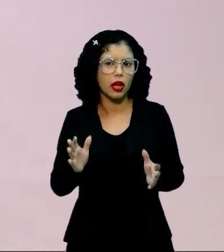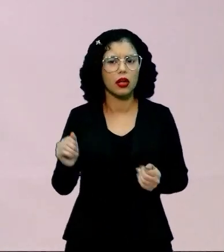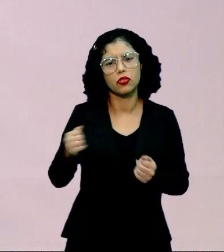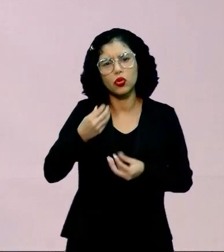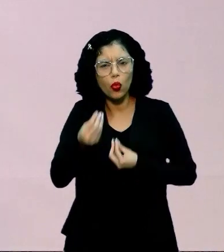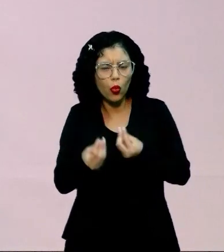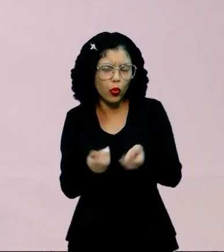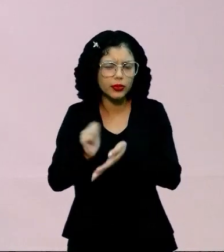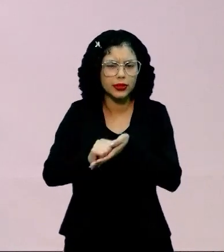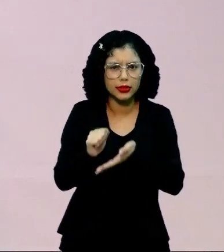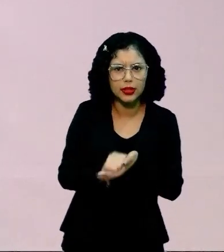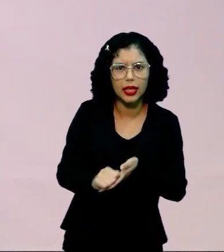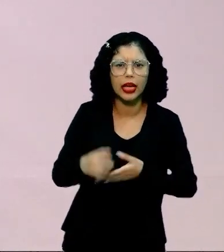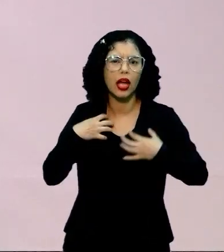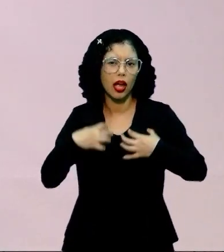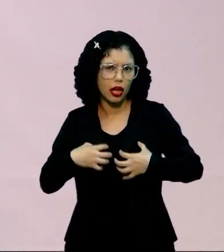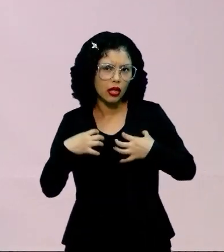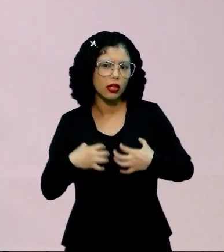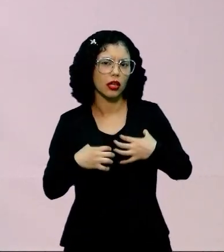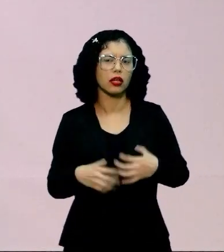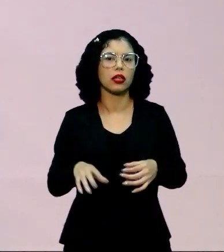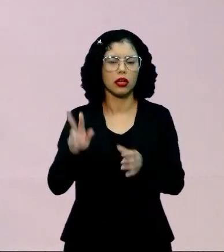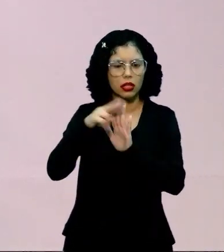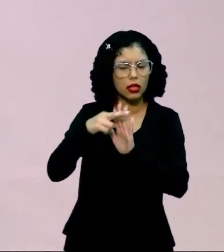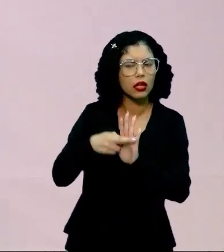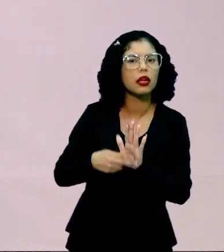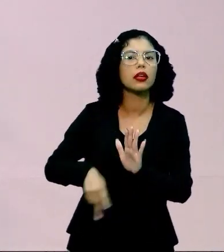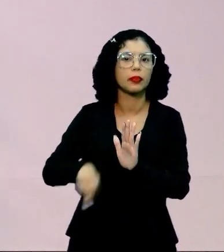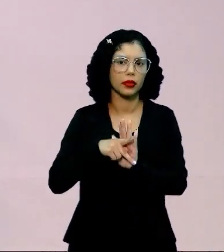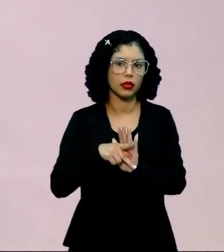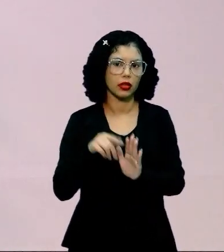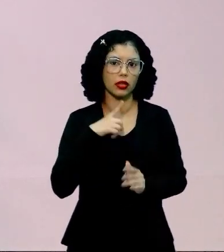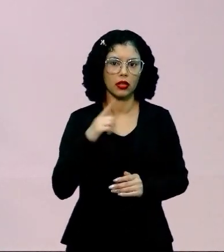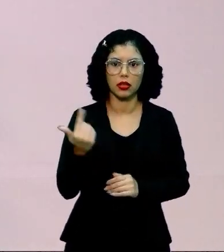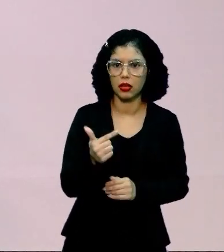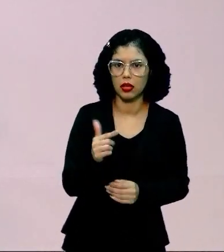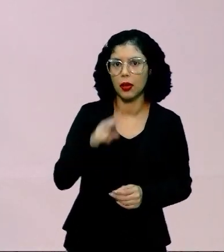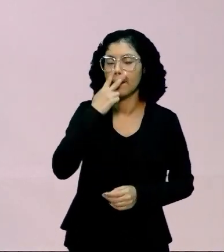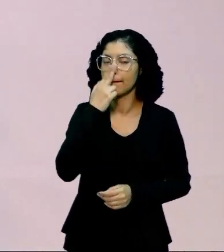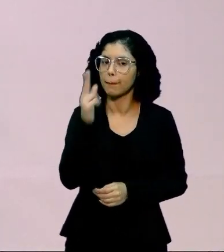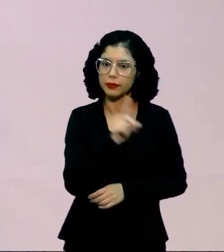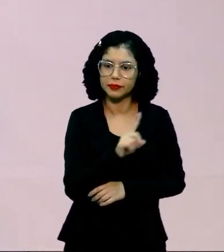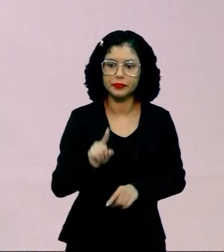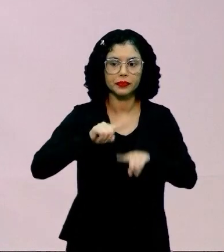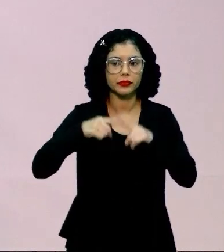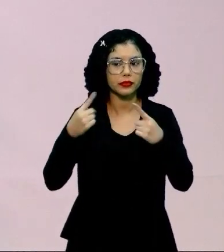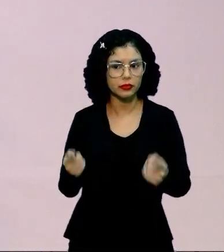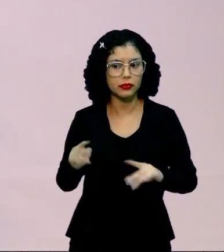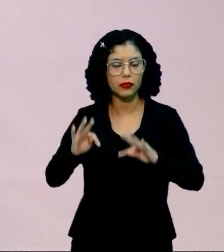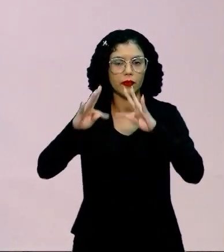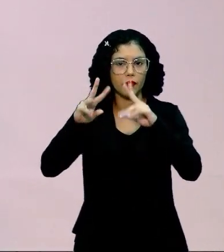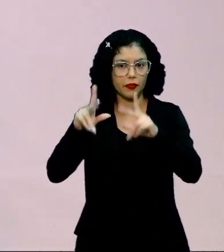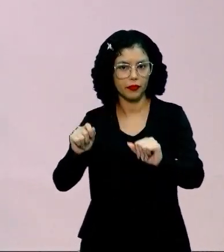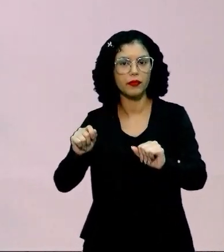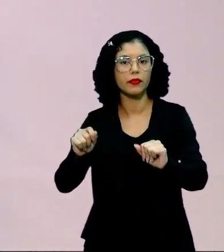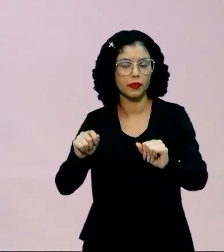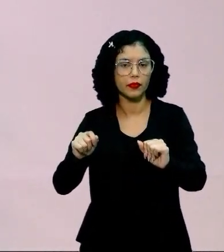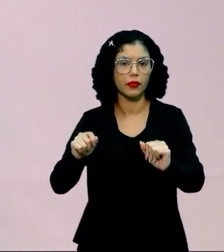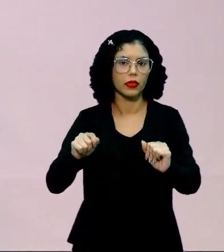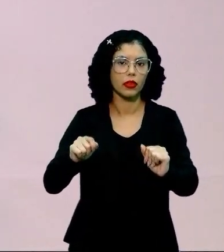sua maneira de escrever, na sua regra, eles não são semelhantes. Mas todos eles,